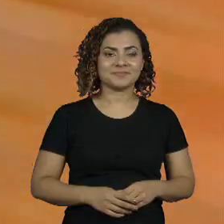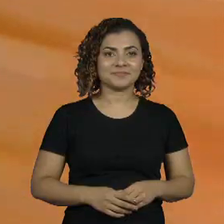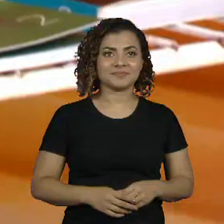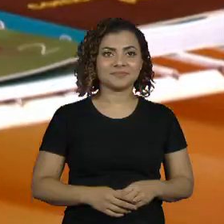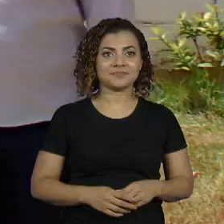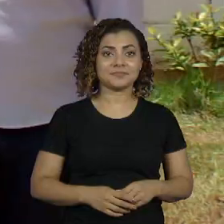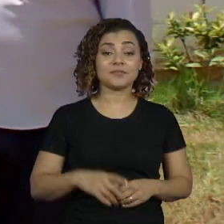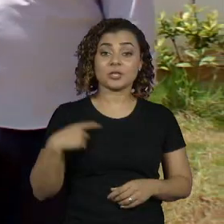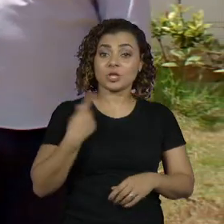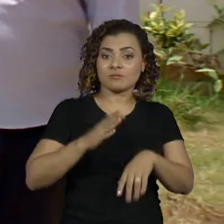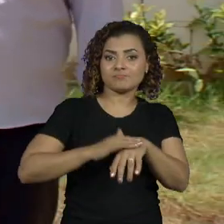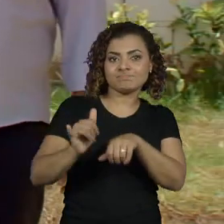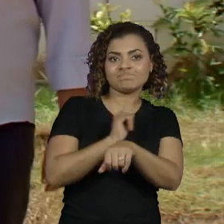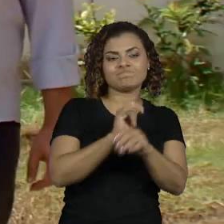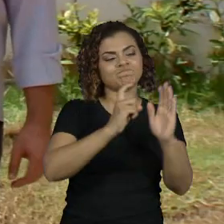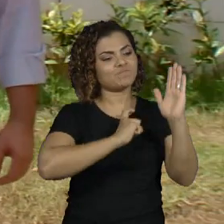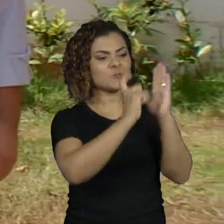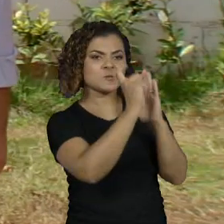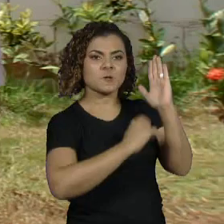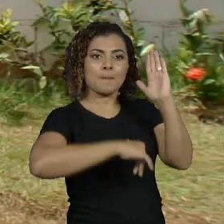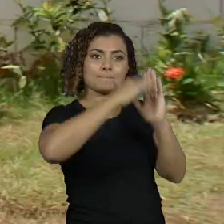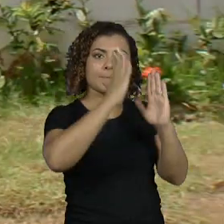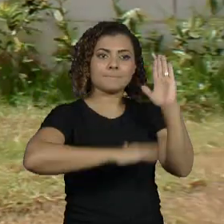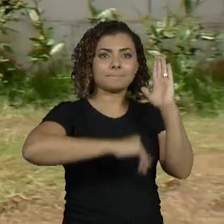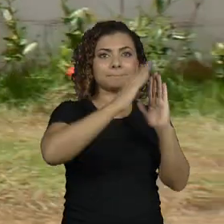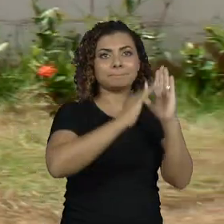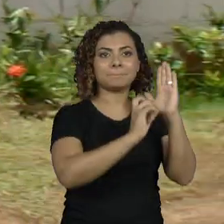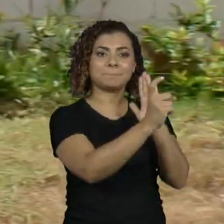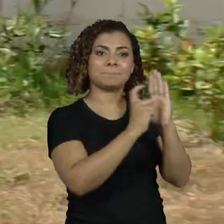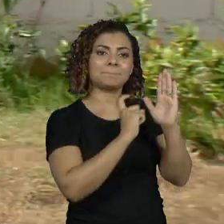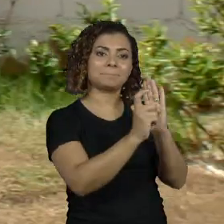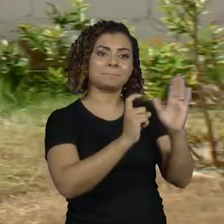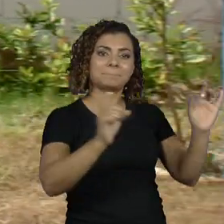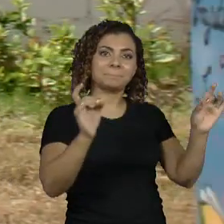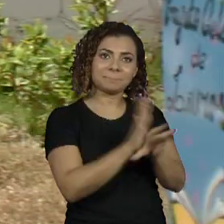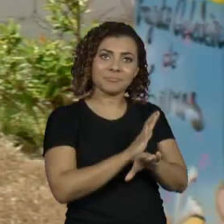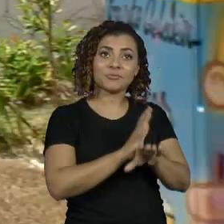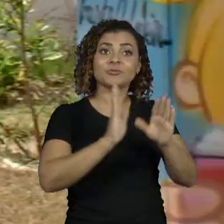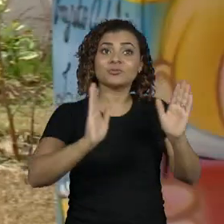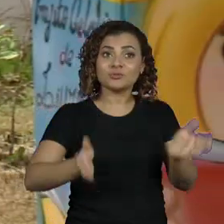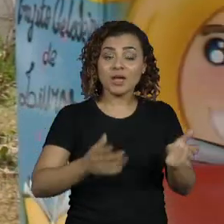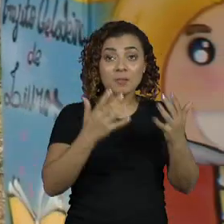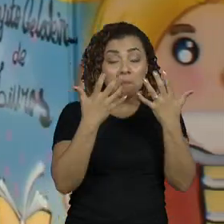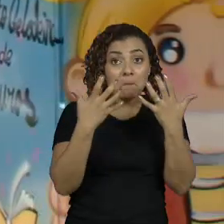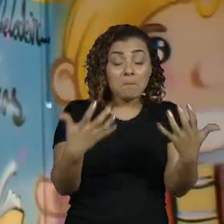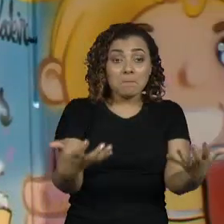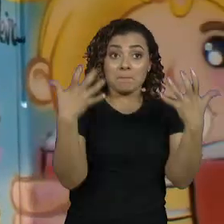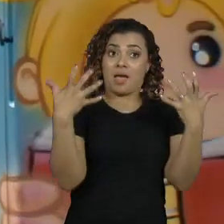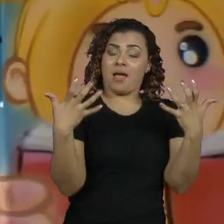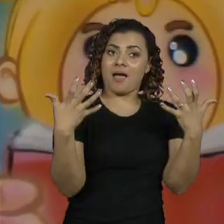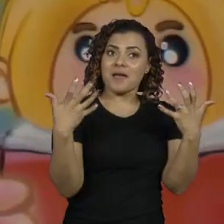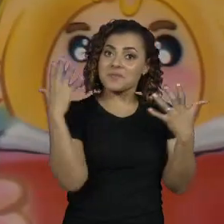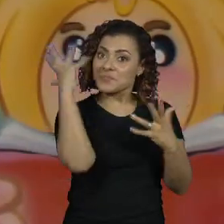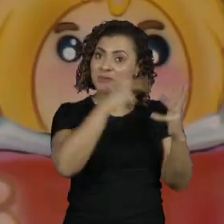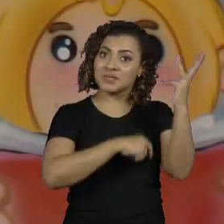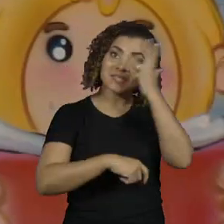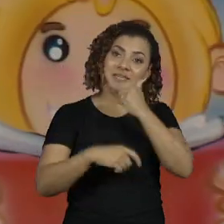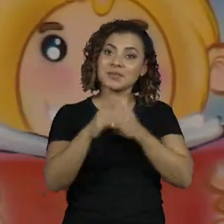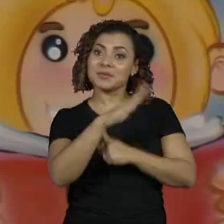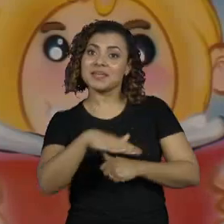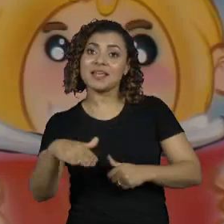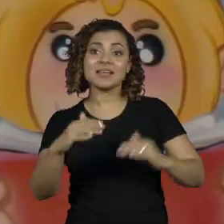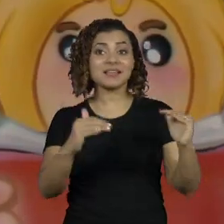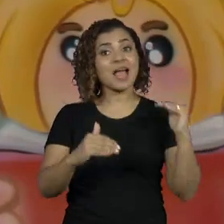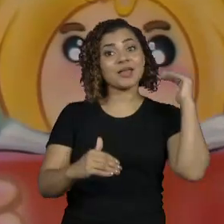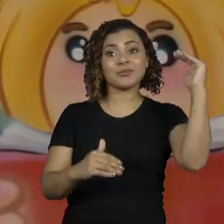Nós recuperamos, foi grafitada, foi preparada, de uma forma chamativa, que as crianças, os adultos